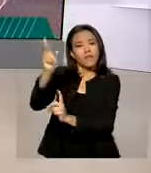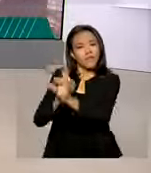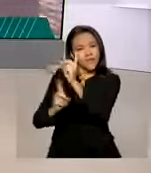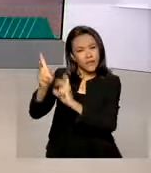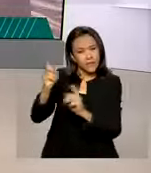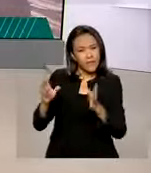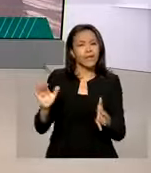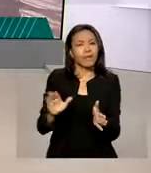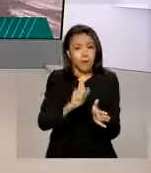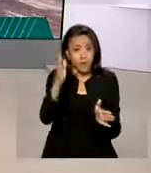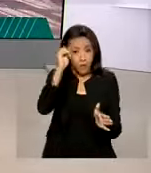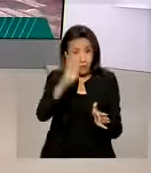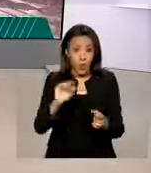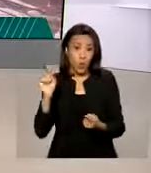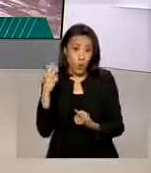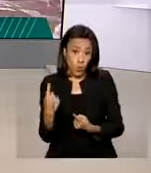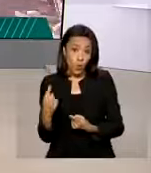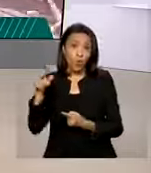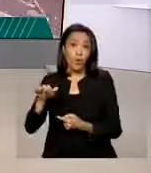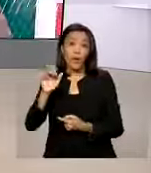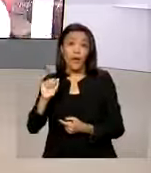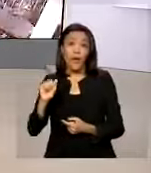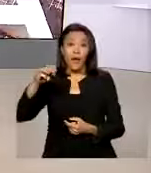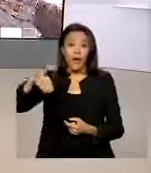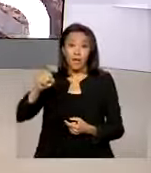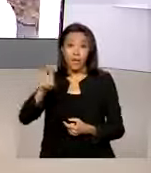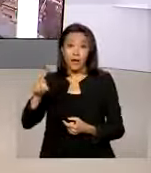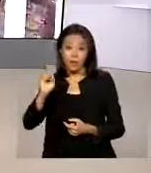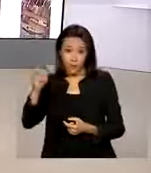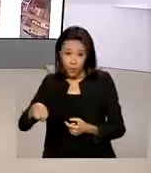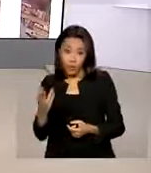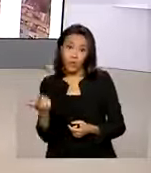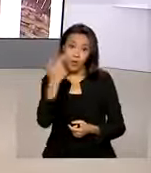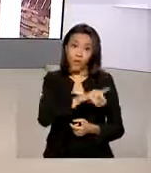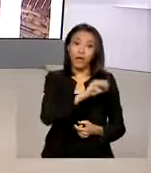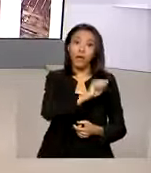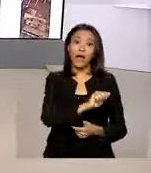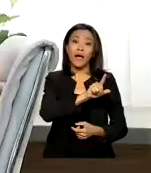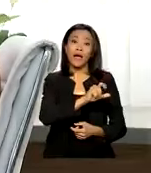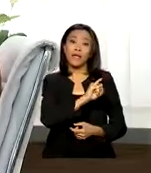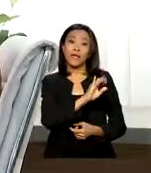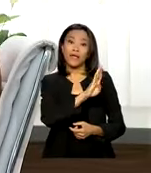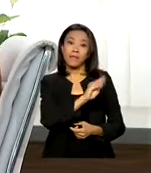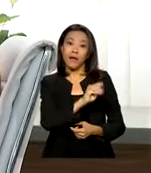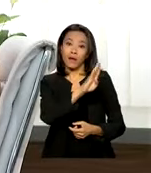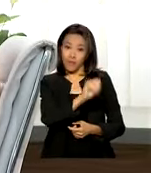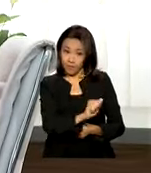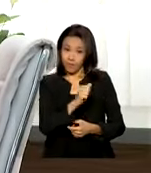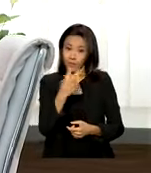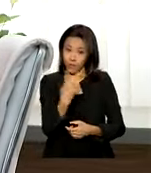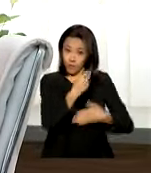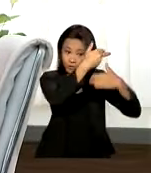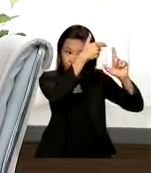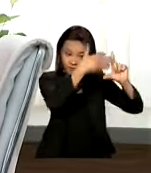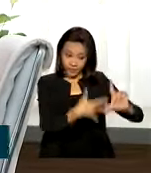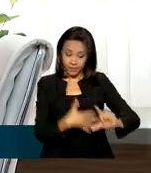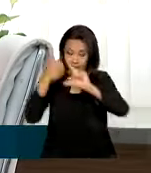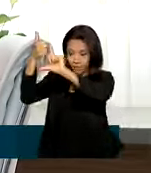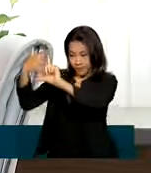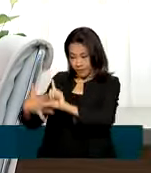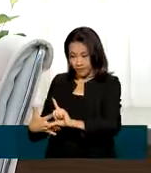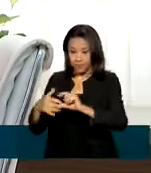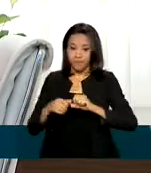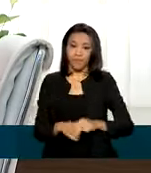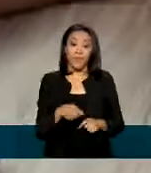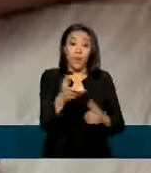Um com o grupo americano Amazon e outro com o chinês Alibaba. Hoje em dia se encontra de tudo no